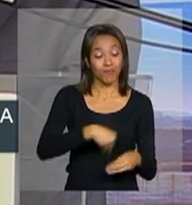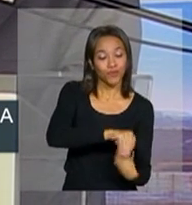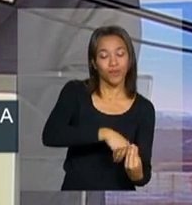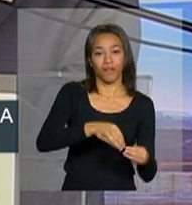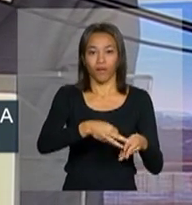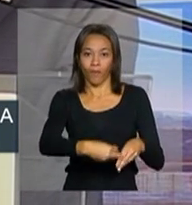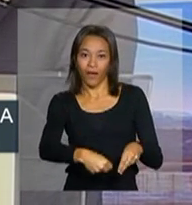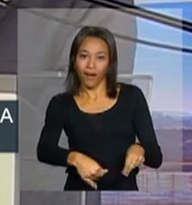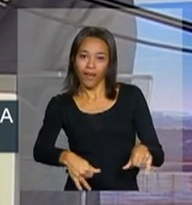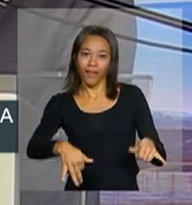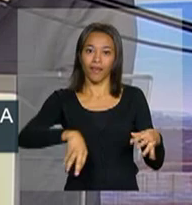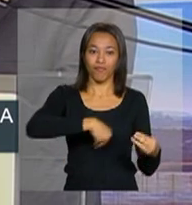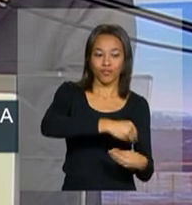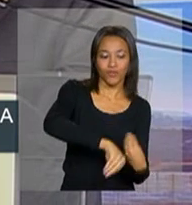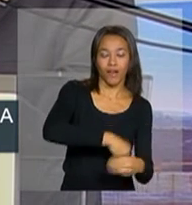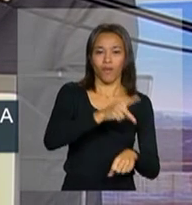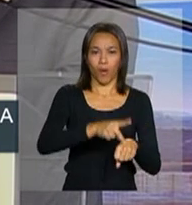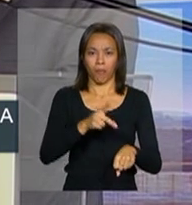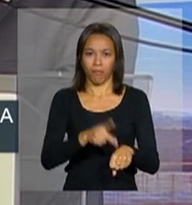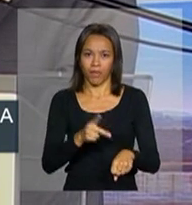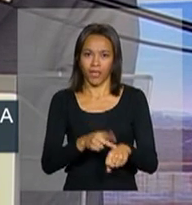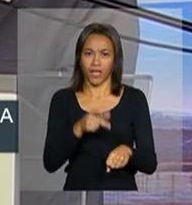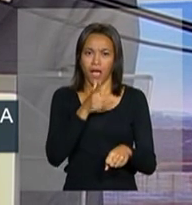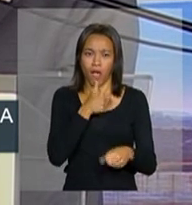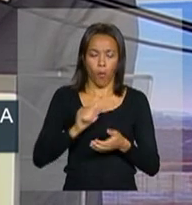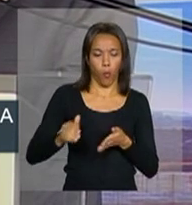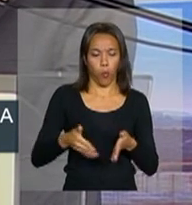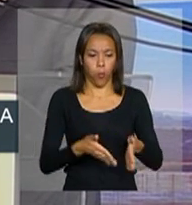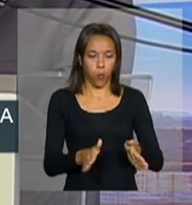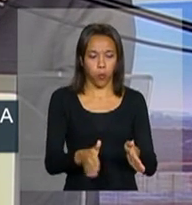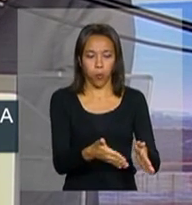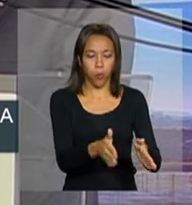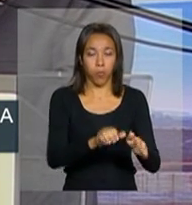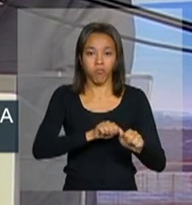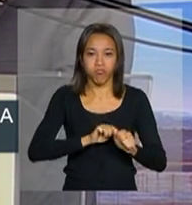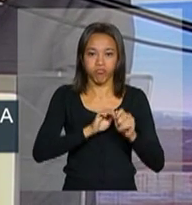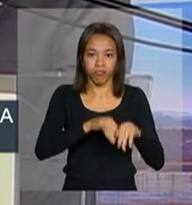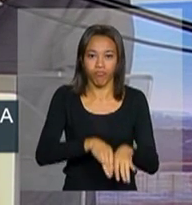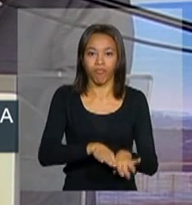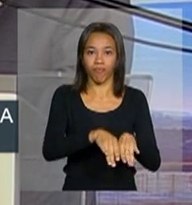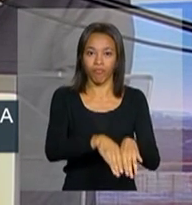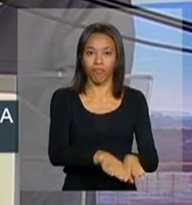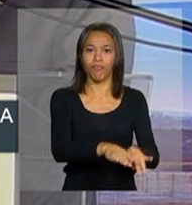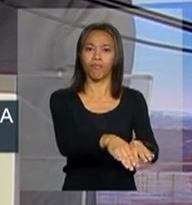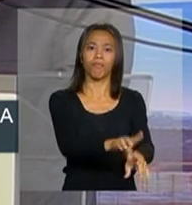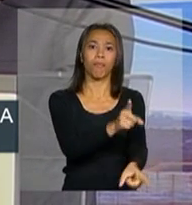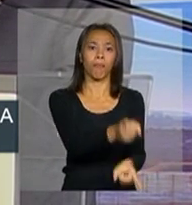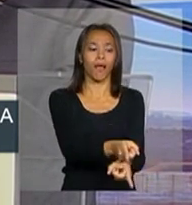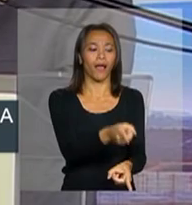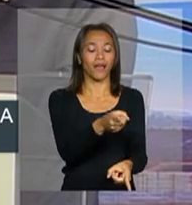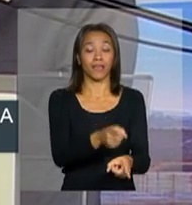que a força da correnteza promovia. Os chamados dínamos profundos